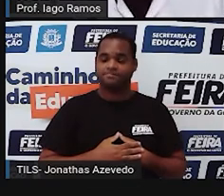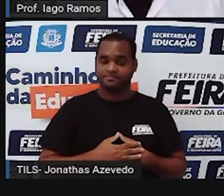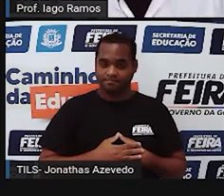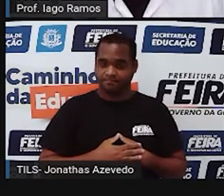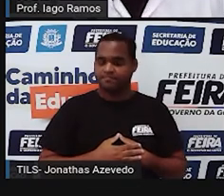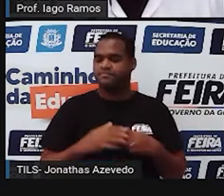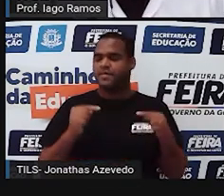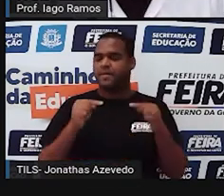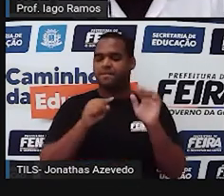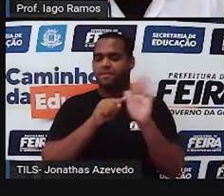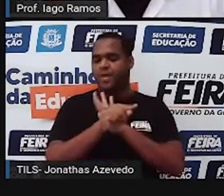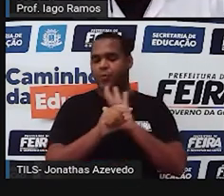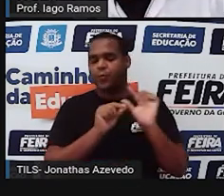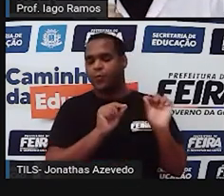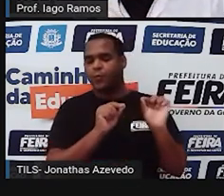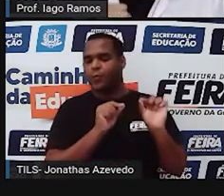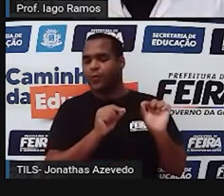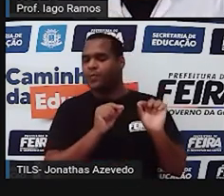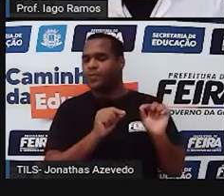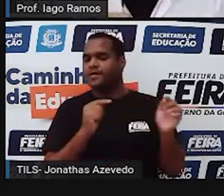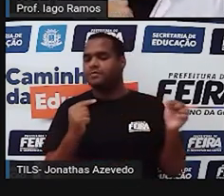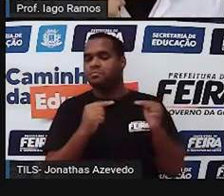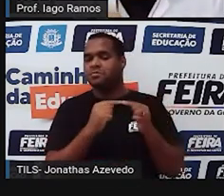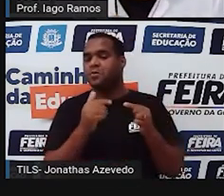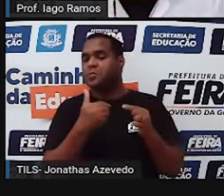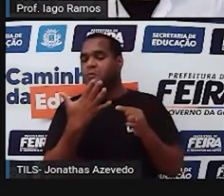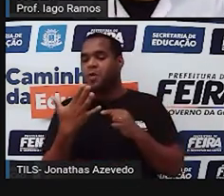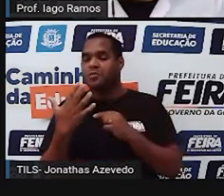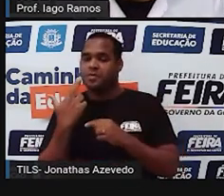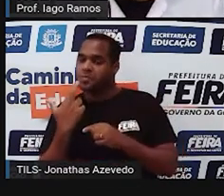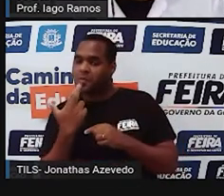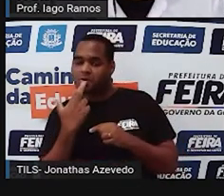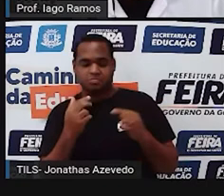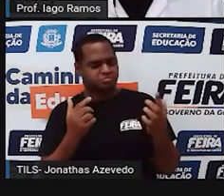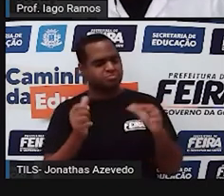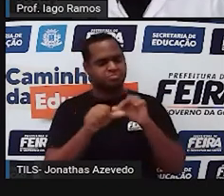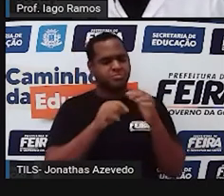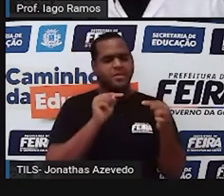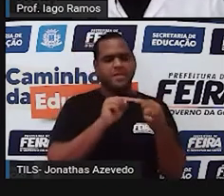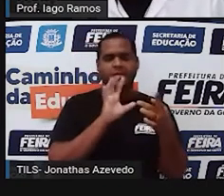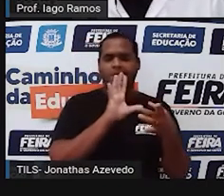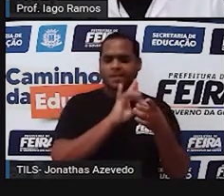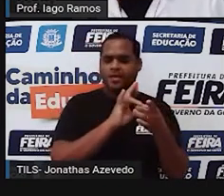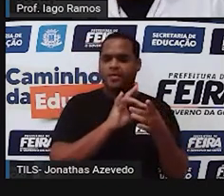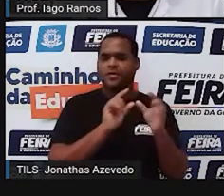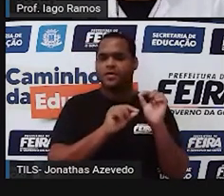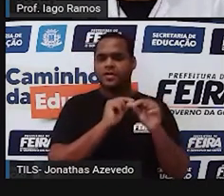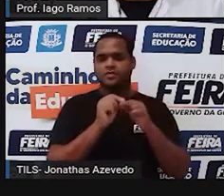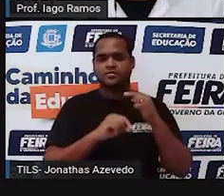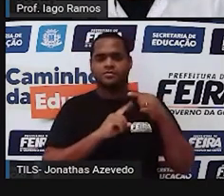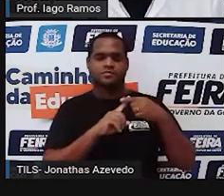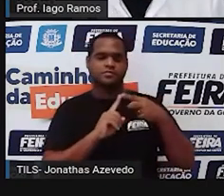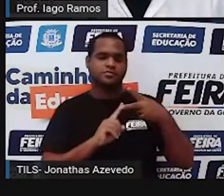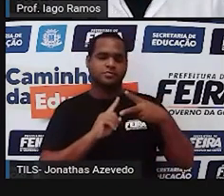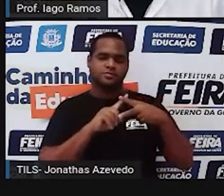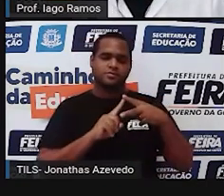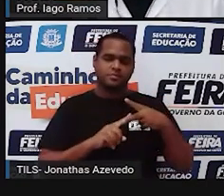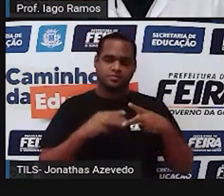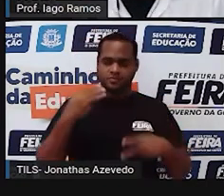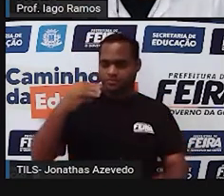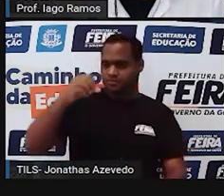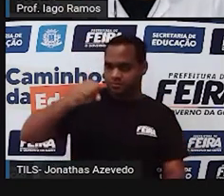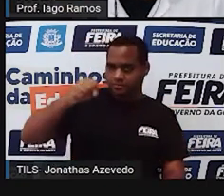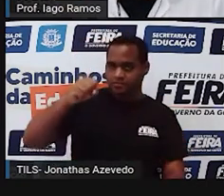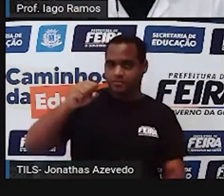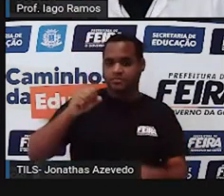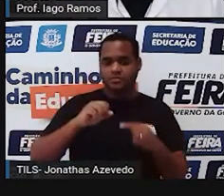pergunta correta para essa resposta aí? Olha só as opções. 30 segundos. O que